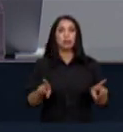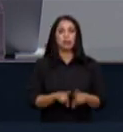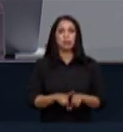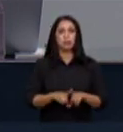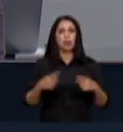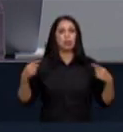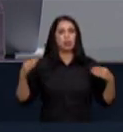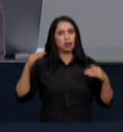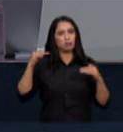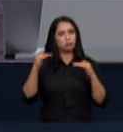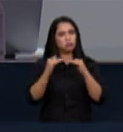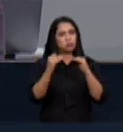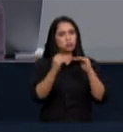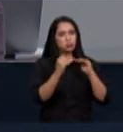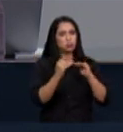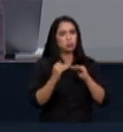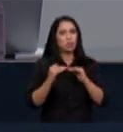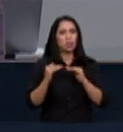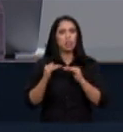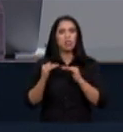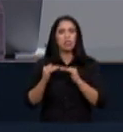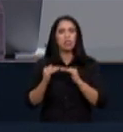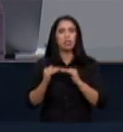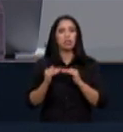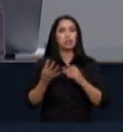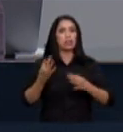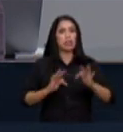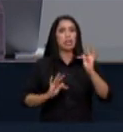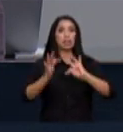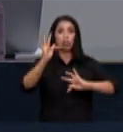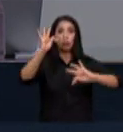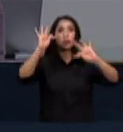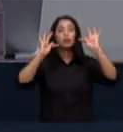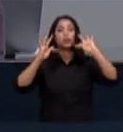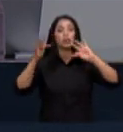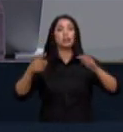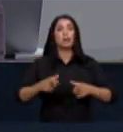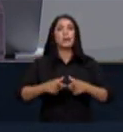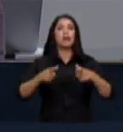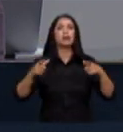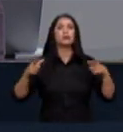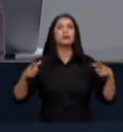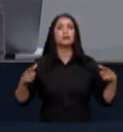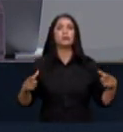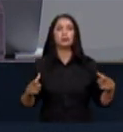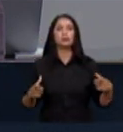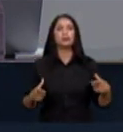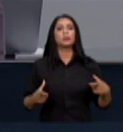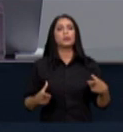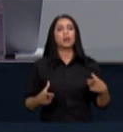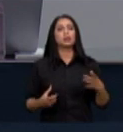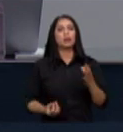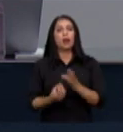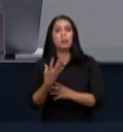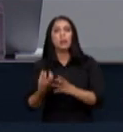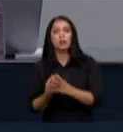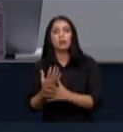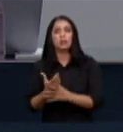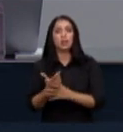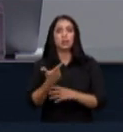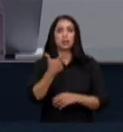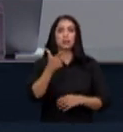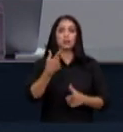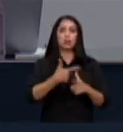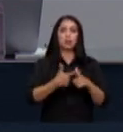consenso de que é importante investir em tecnologia para o aumento da produtividade sem impacto